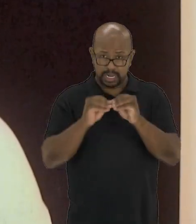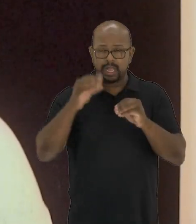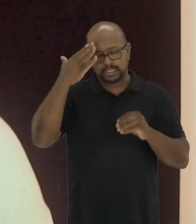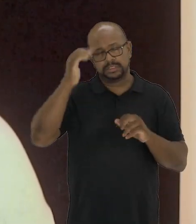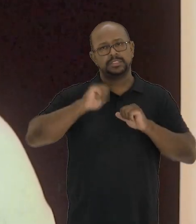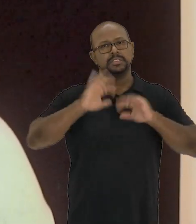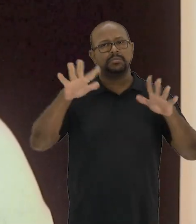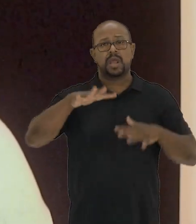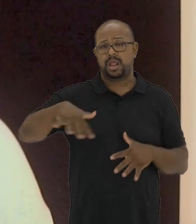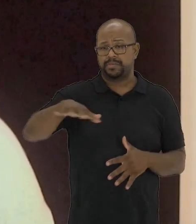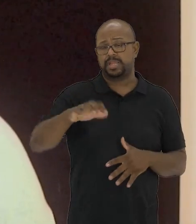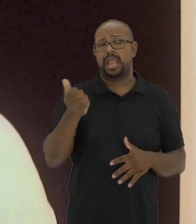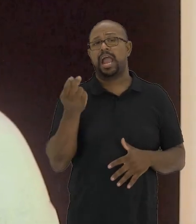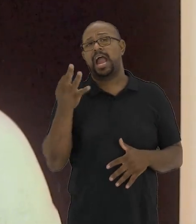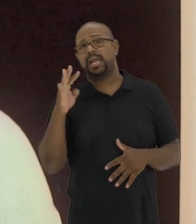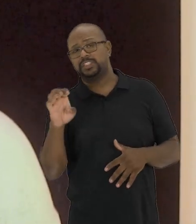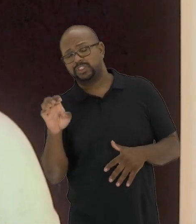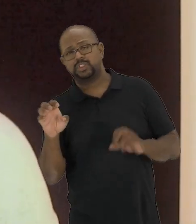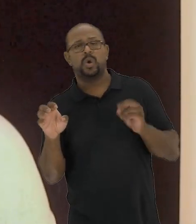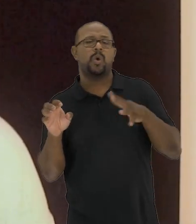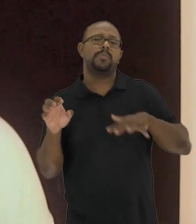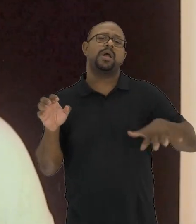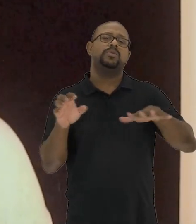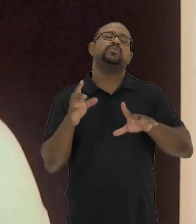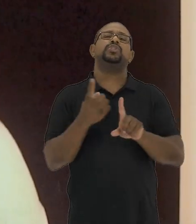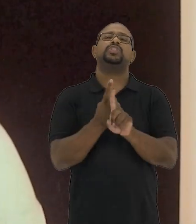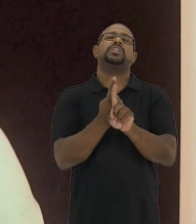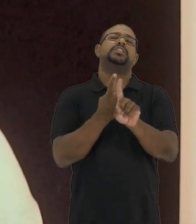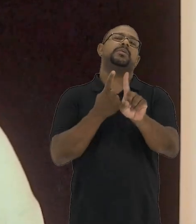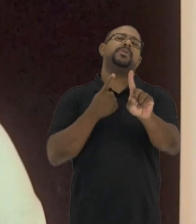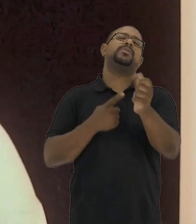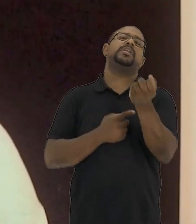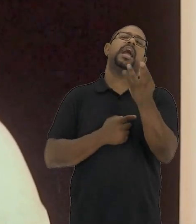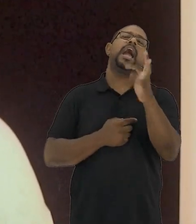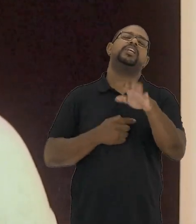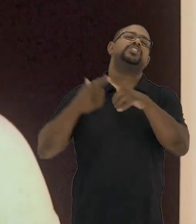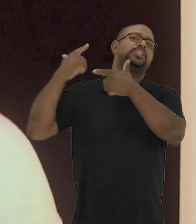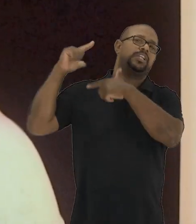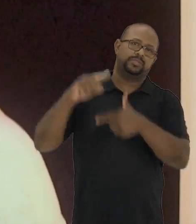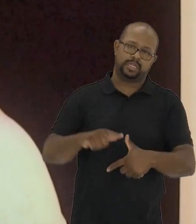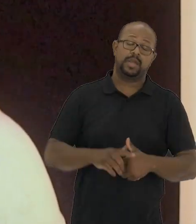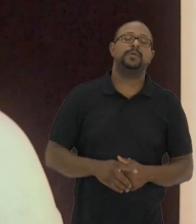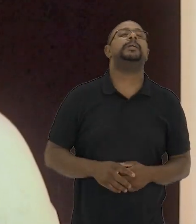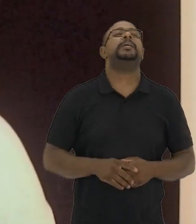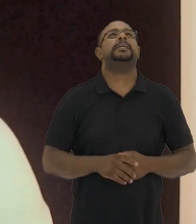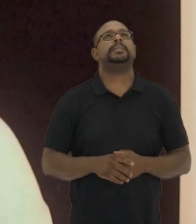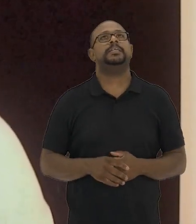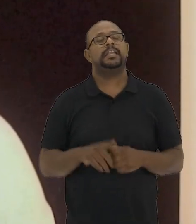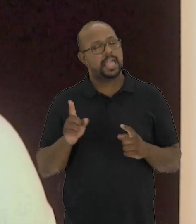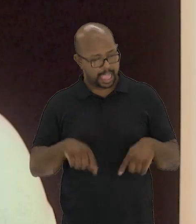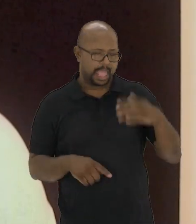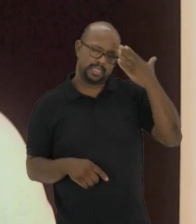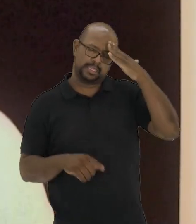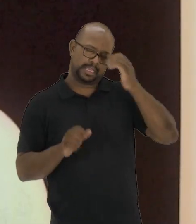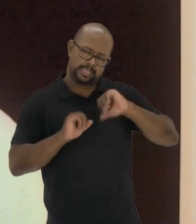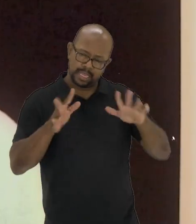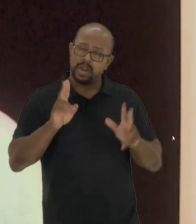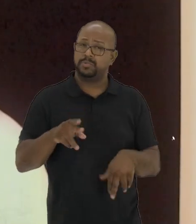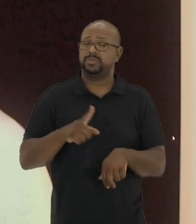possibilidades de entendimento para o campo da arte ou para o campo do distanciamento da arte tradicional.